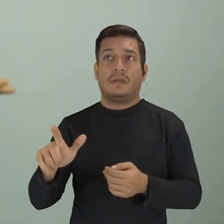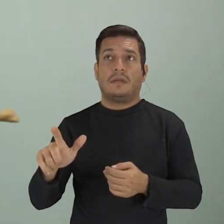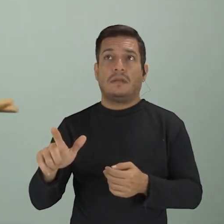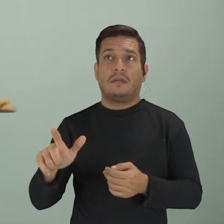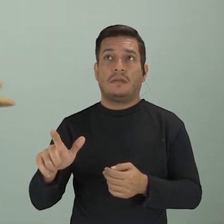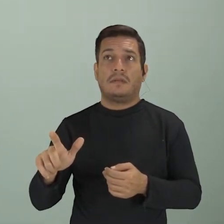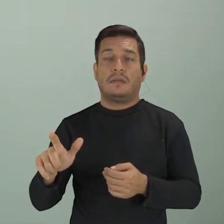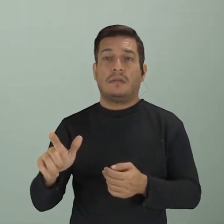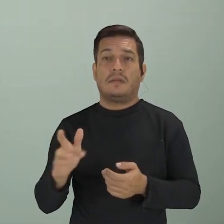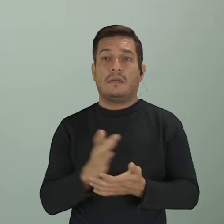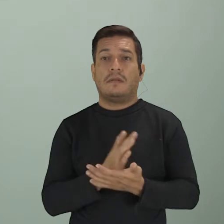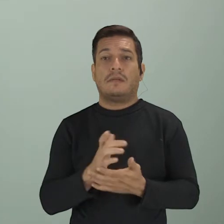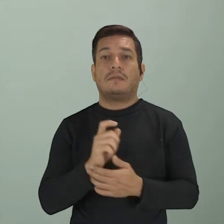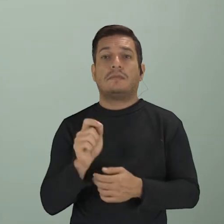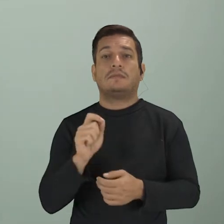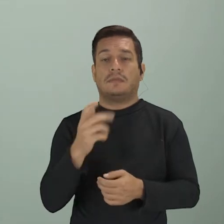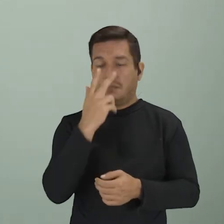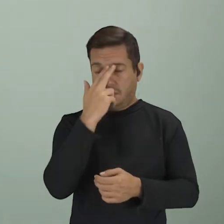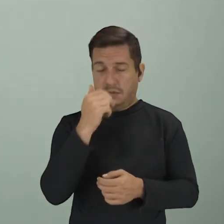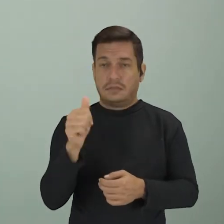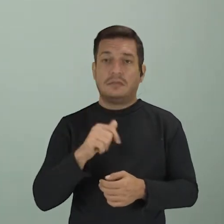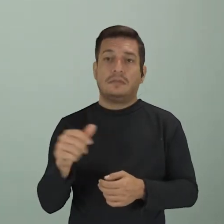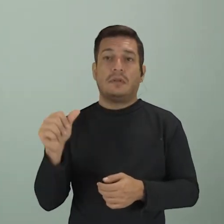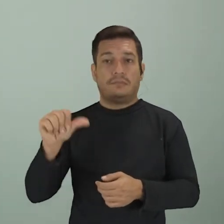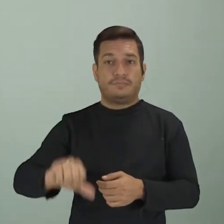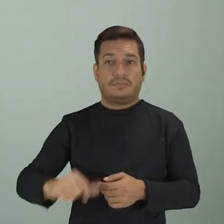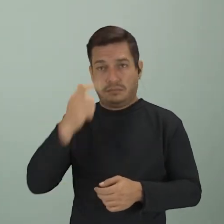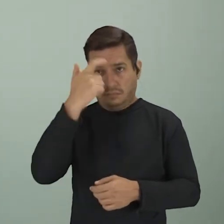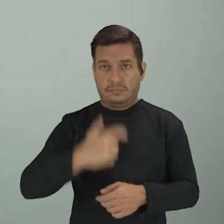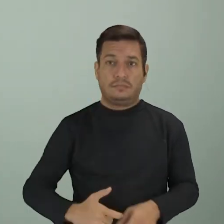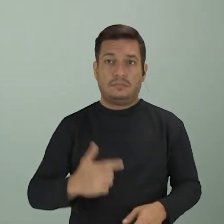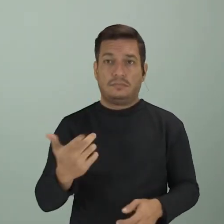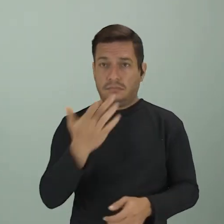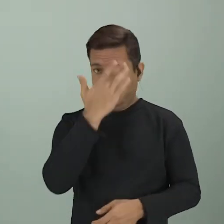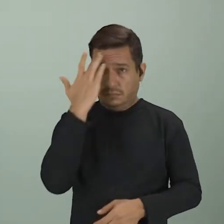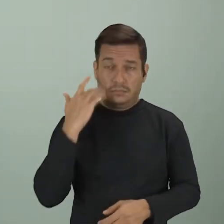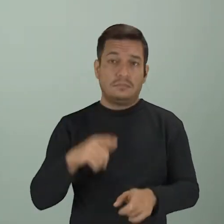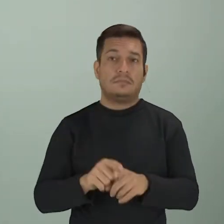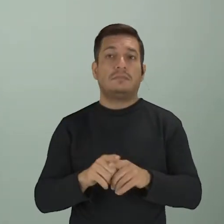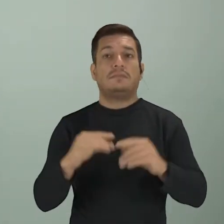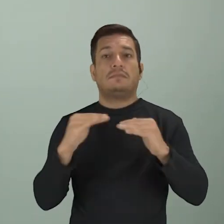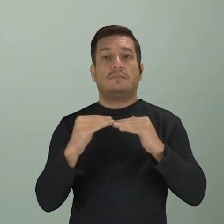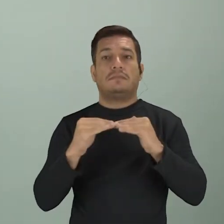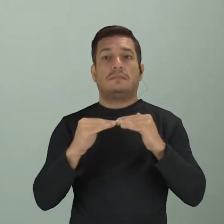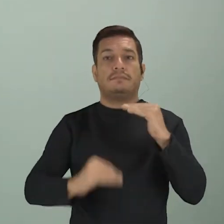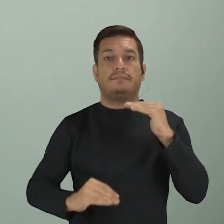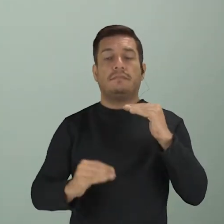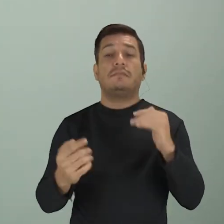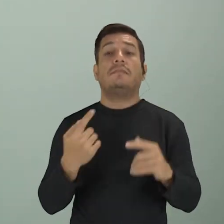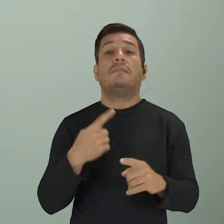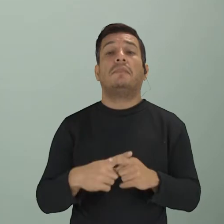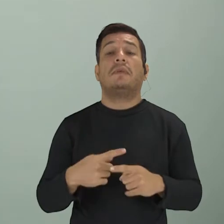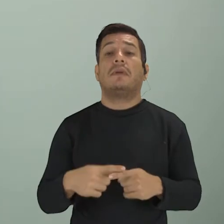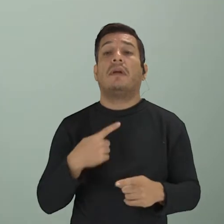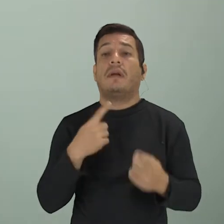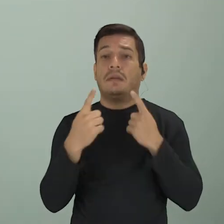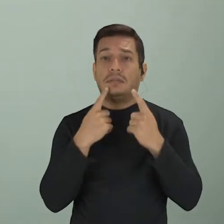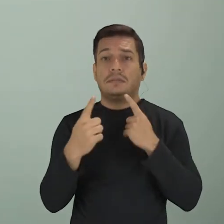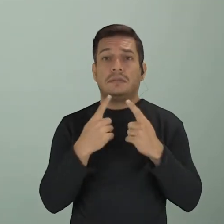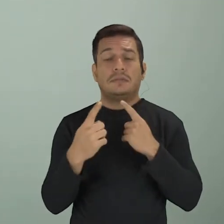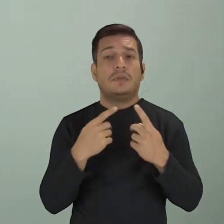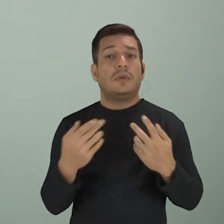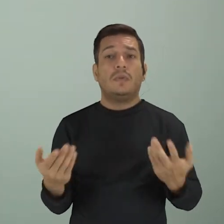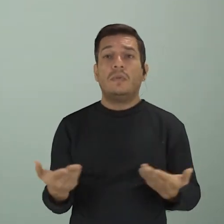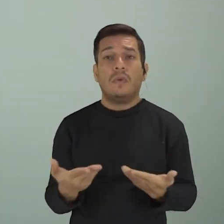alguns adjetivos, assim, de inferioridade para algumas pessoas e também desigualdades. Visto que é uma discussão ainda muito